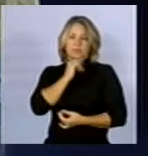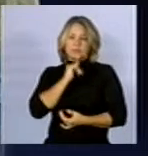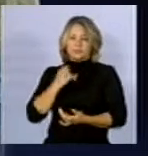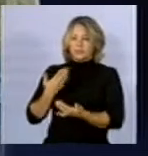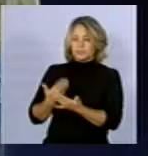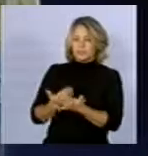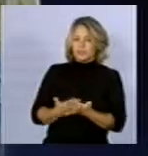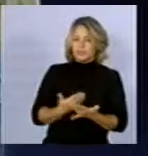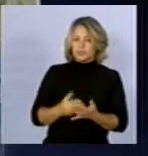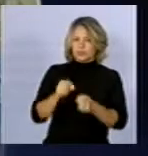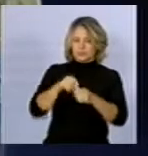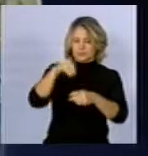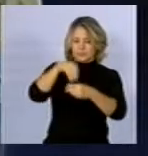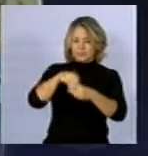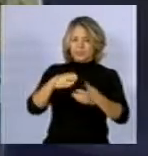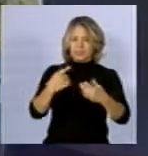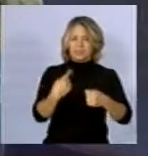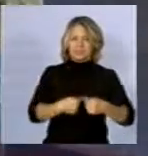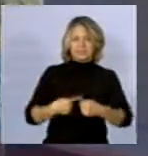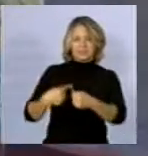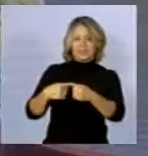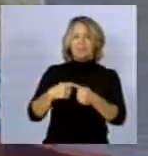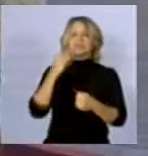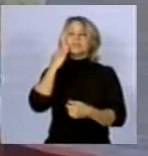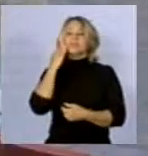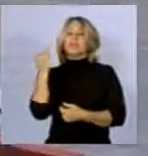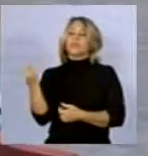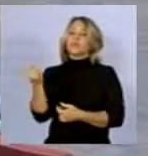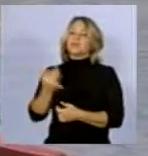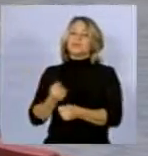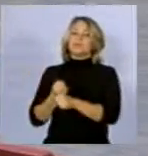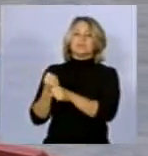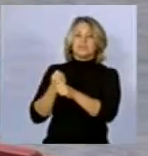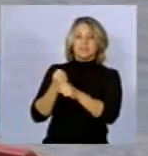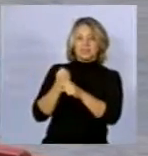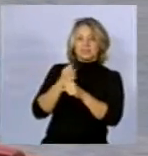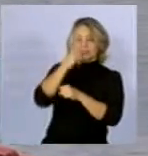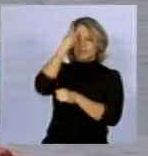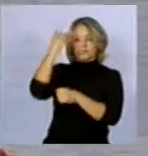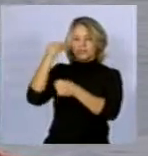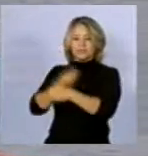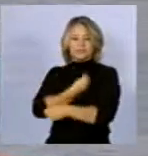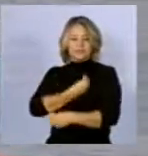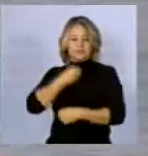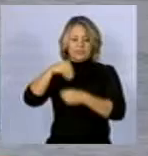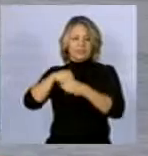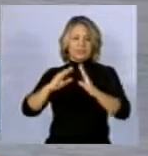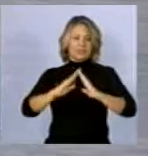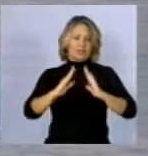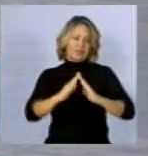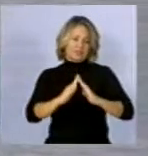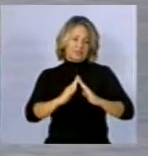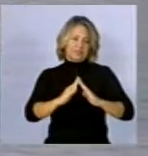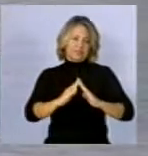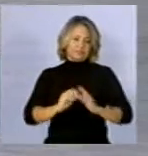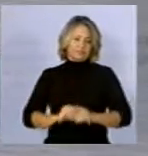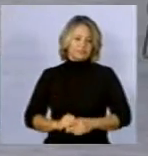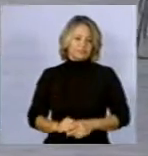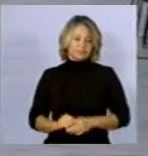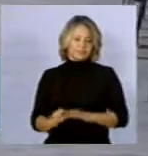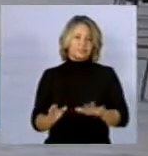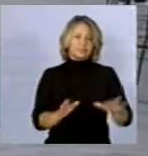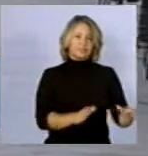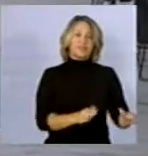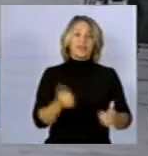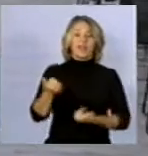em um determinado território, tem que considerar quantos anos aquela pessoa reside naquela residência, mora ali. Bem, a